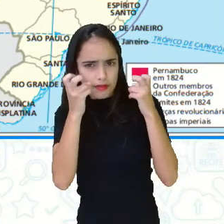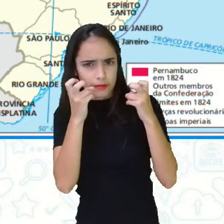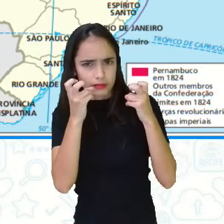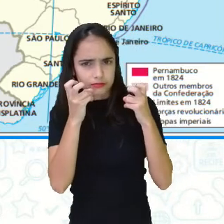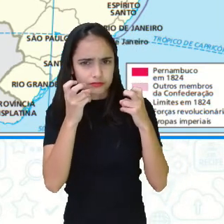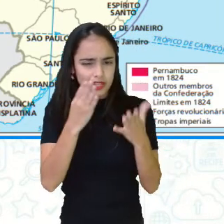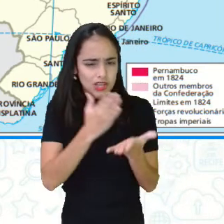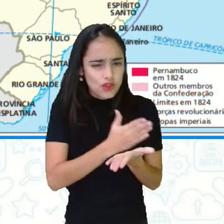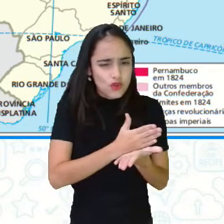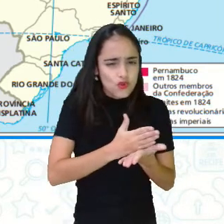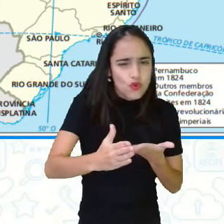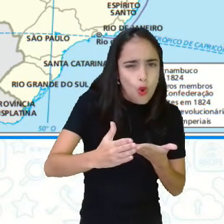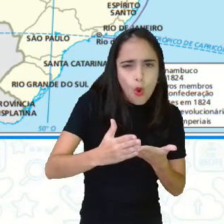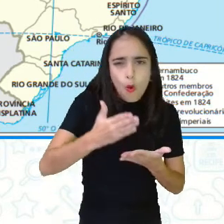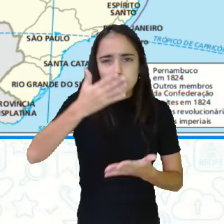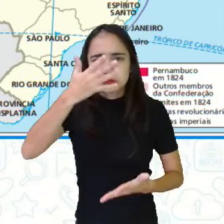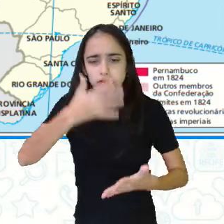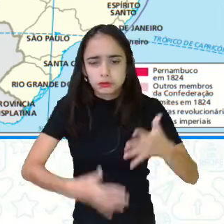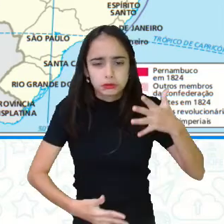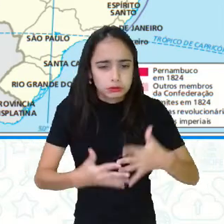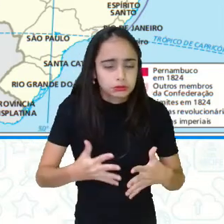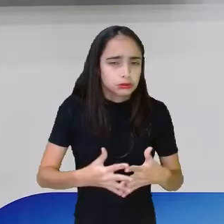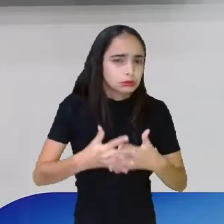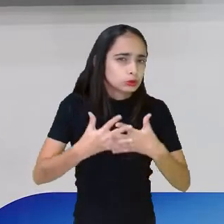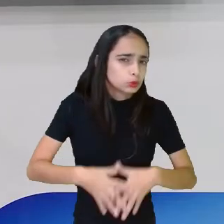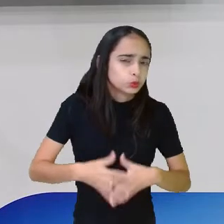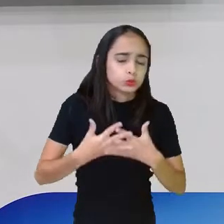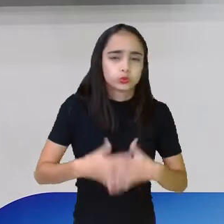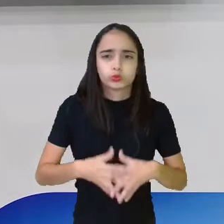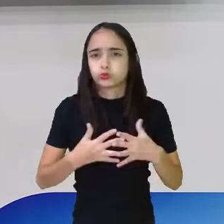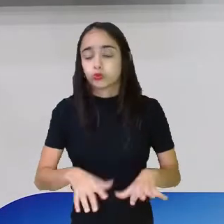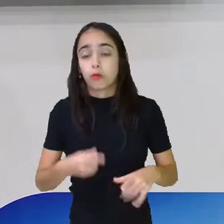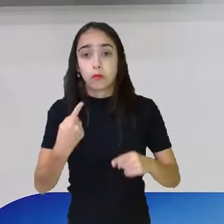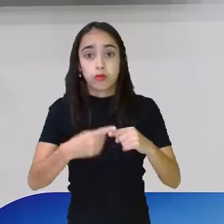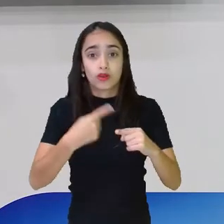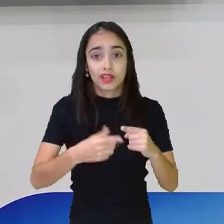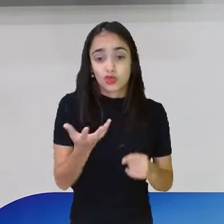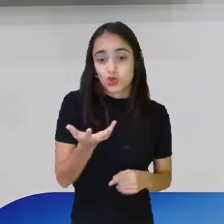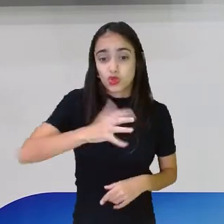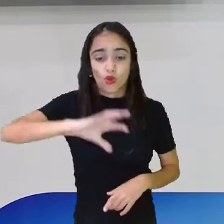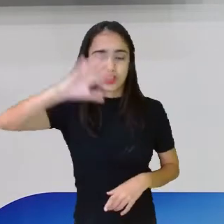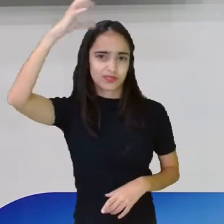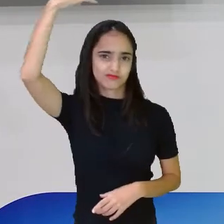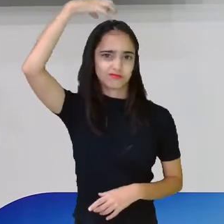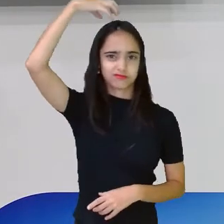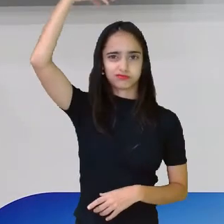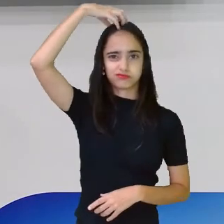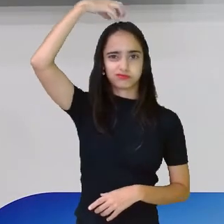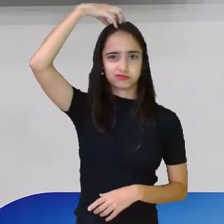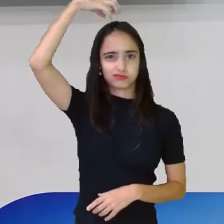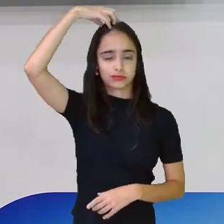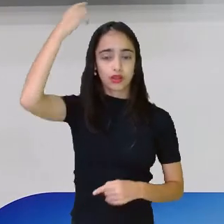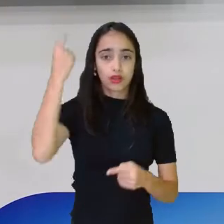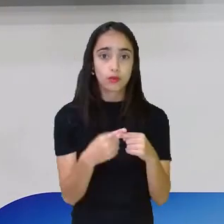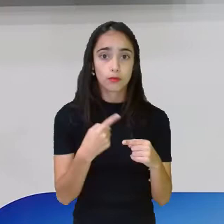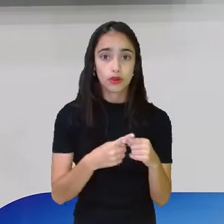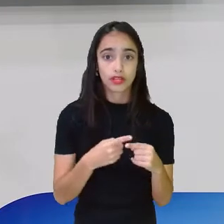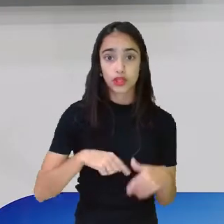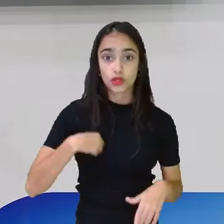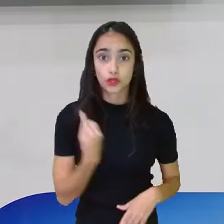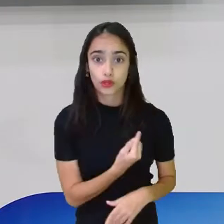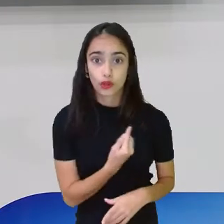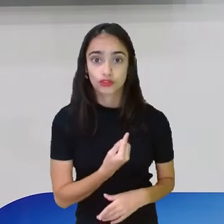aqui em Pernambuco, porque as pessoas não queriam mais saber do imperador. A gente acabou virando um país,